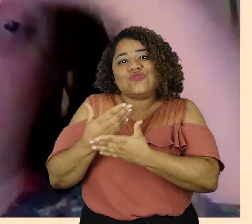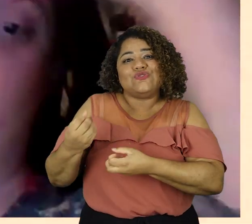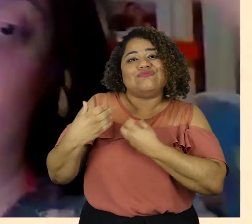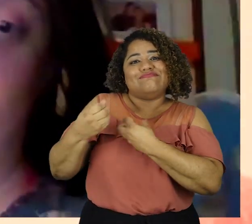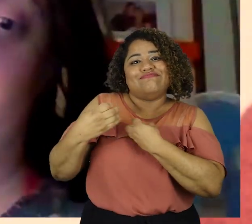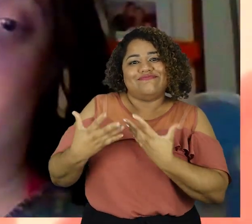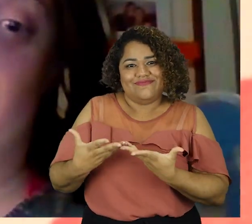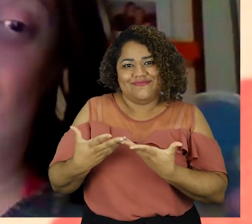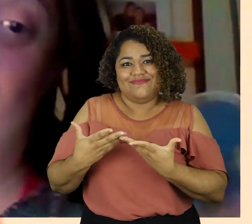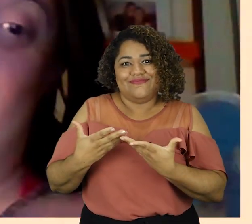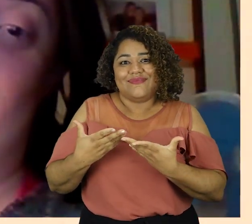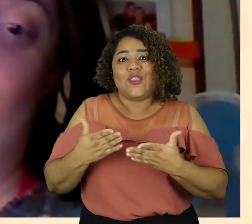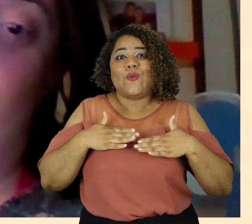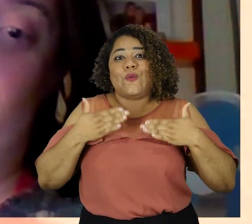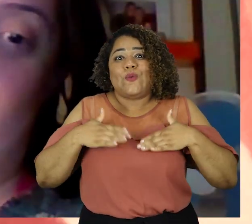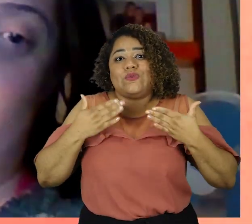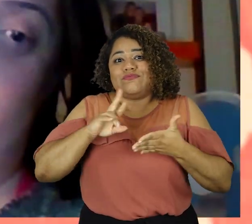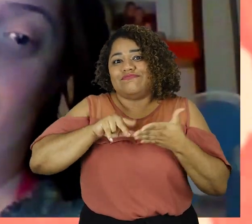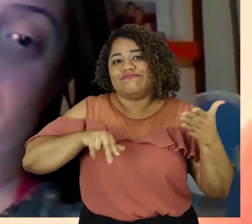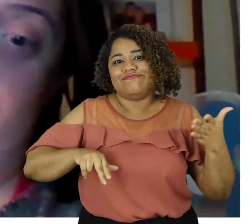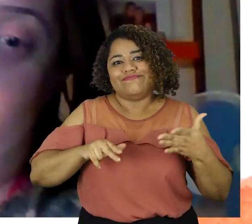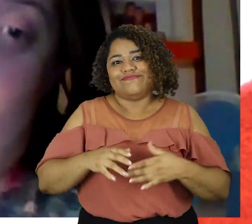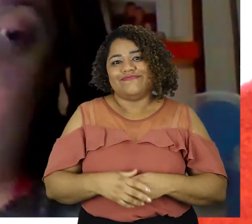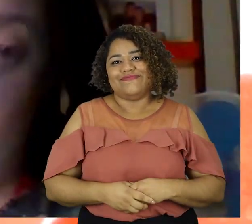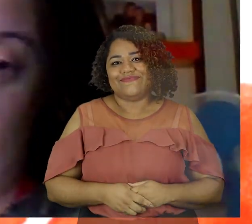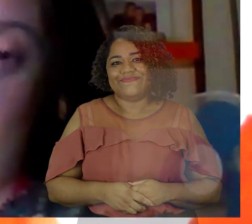uma caixinha de surpresa. a